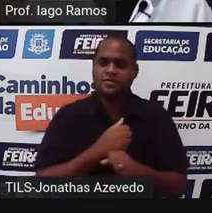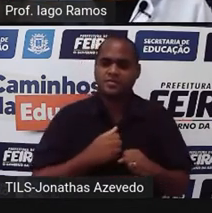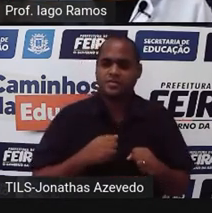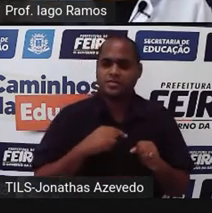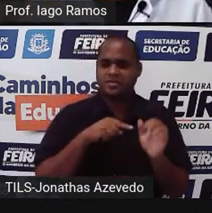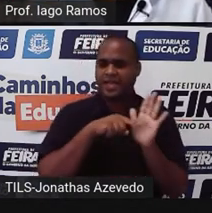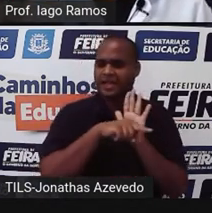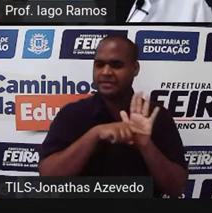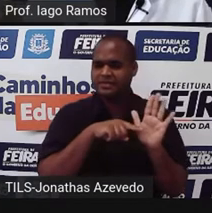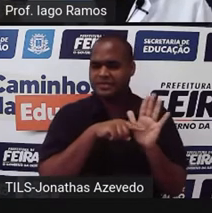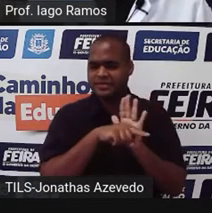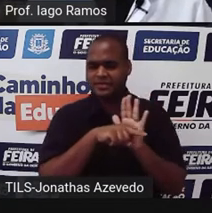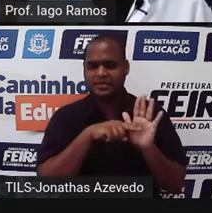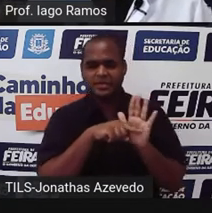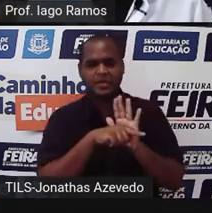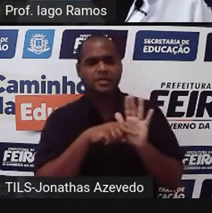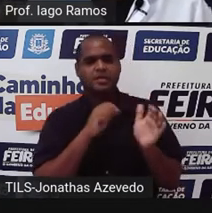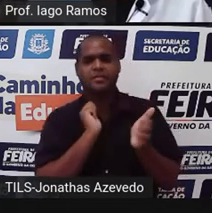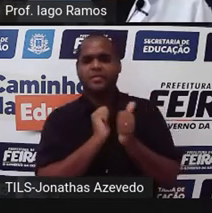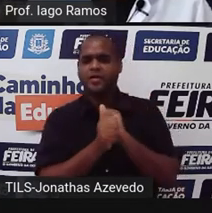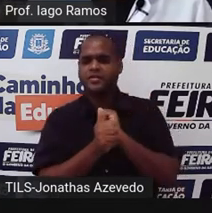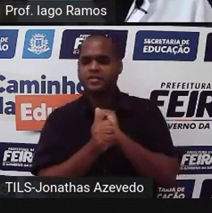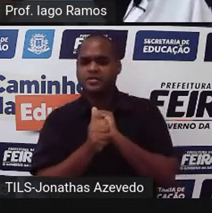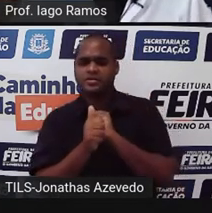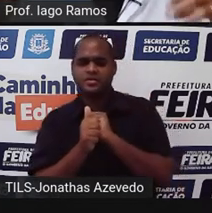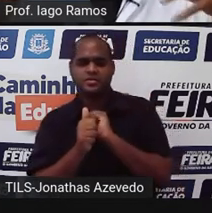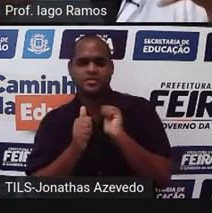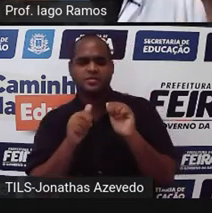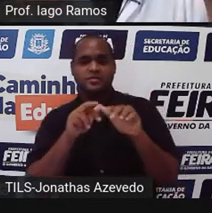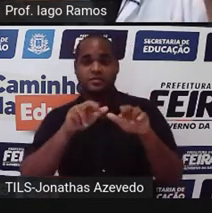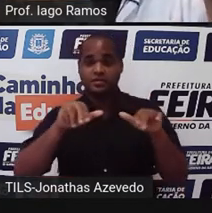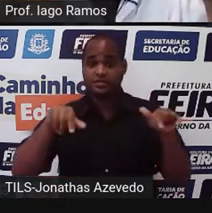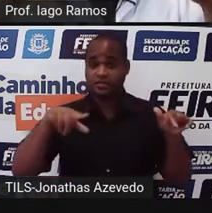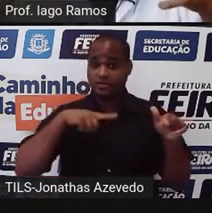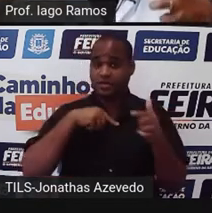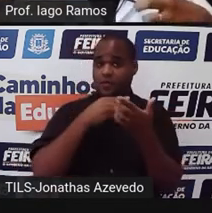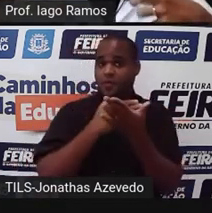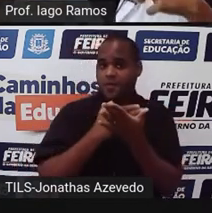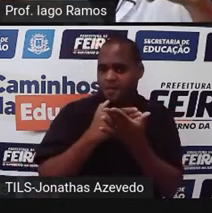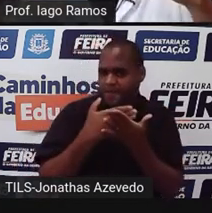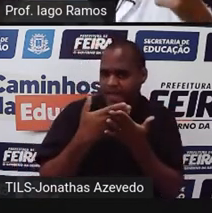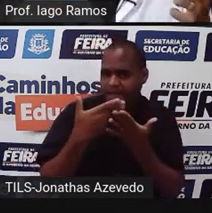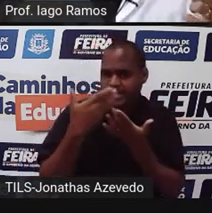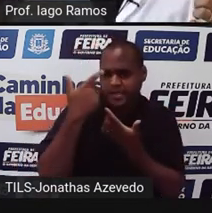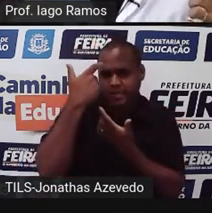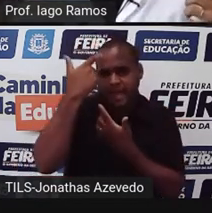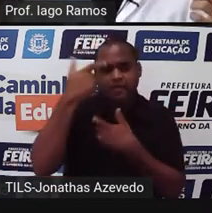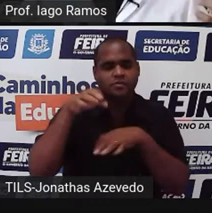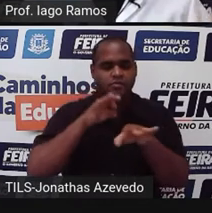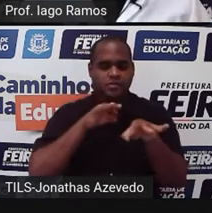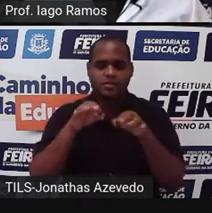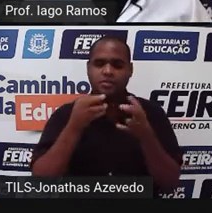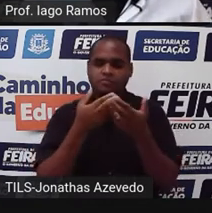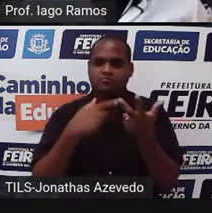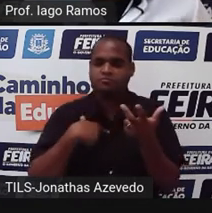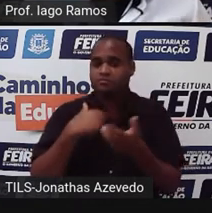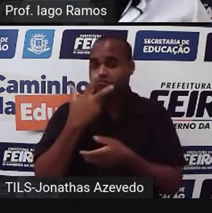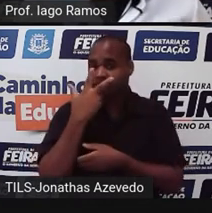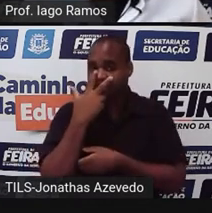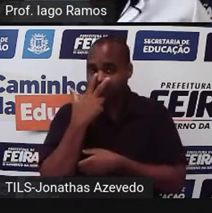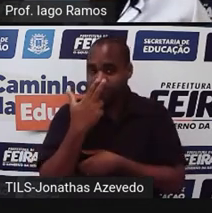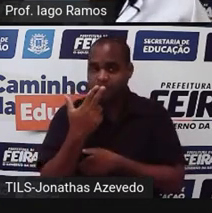pesquisa, esportes. Então a gente começa já a organizar o pensamento assim, ó. Parece,